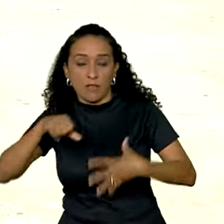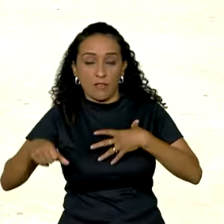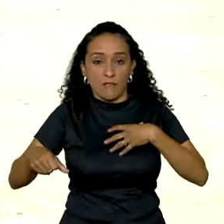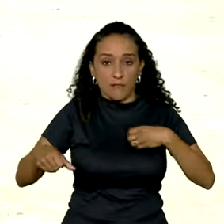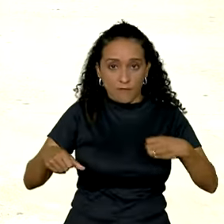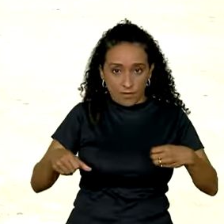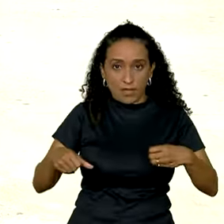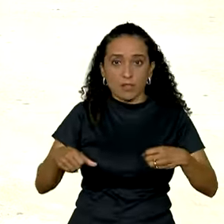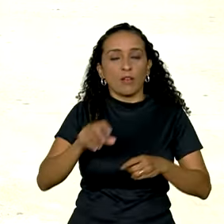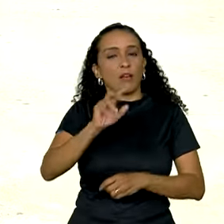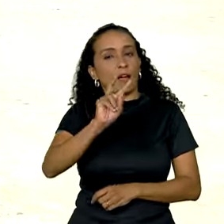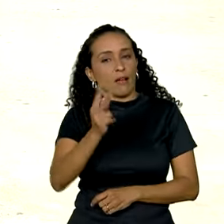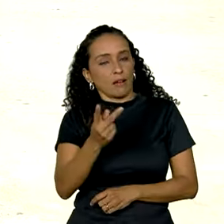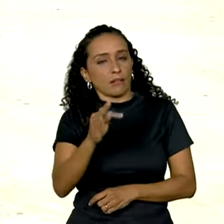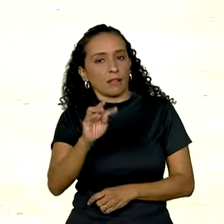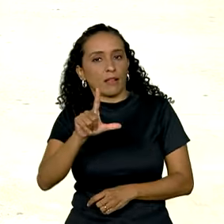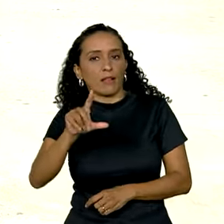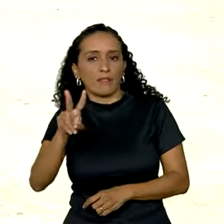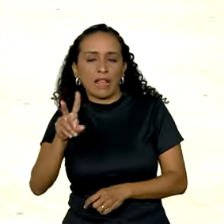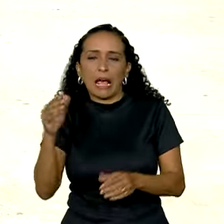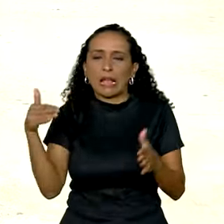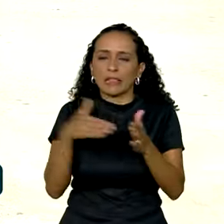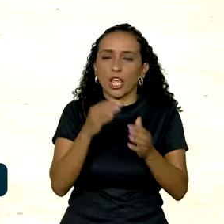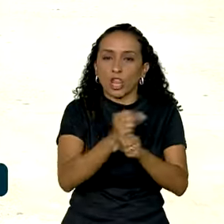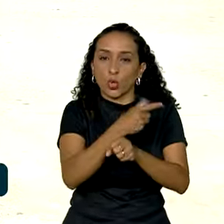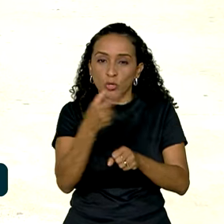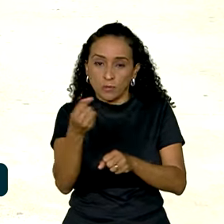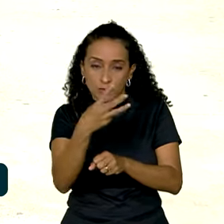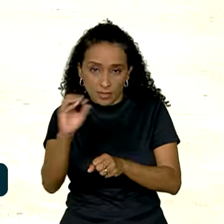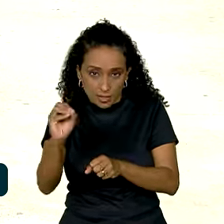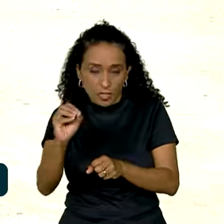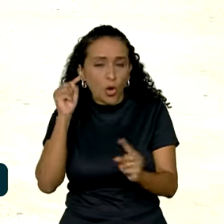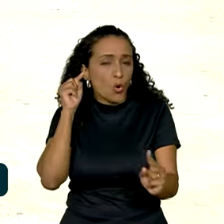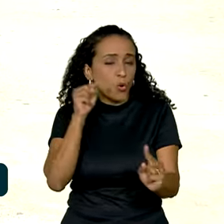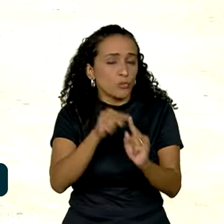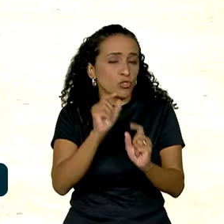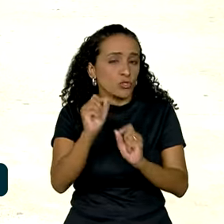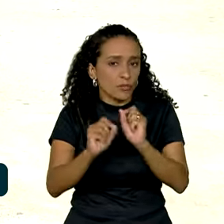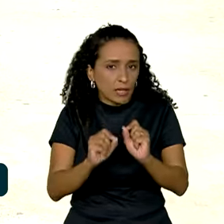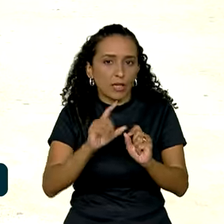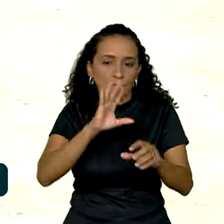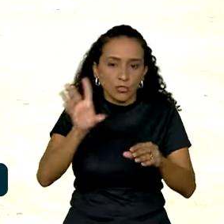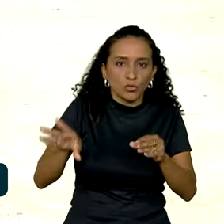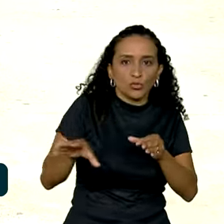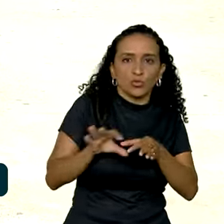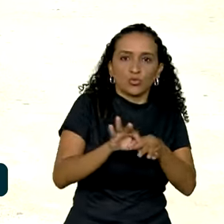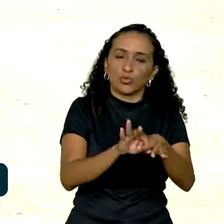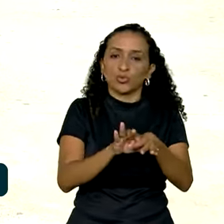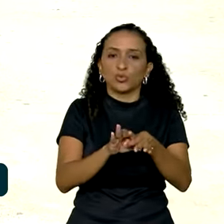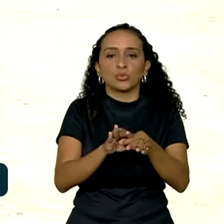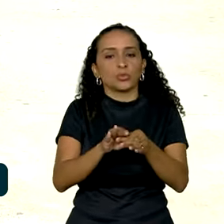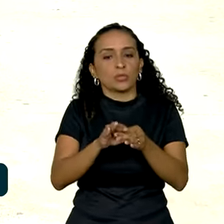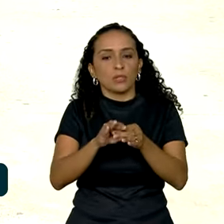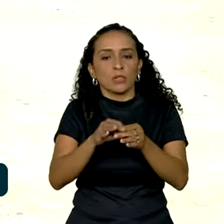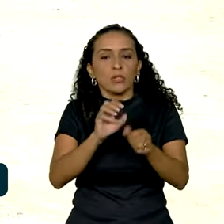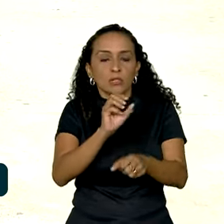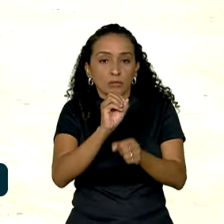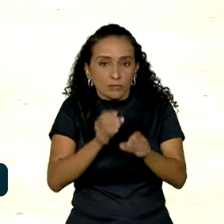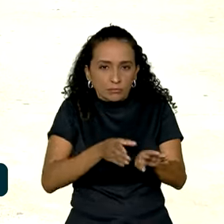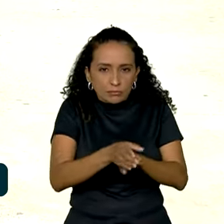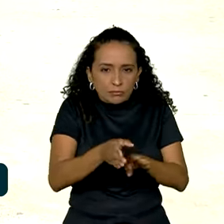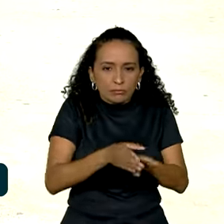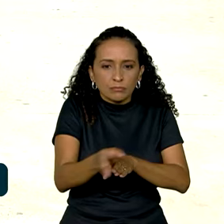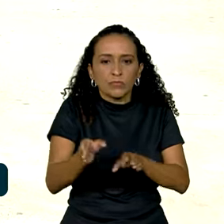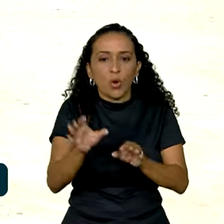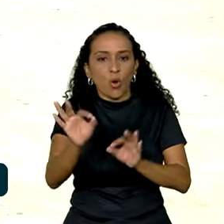filho do HTLV até 2030. O objetivo que está aliado às diretrizes da Organização Mundial